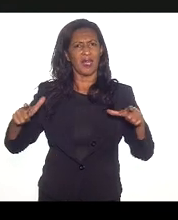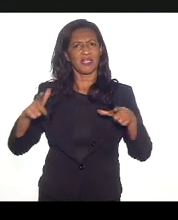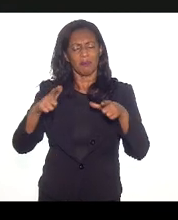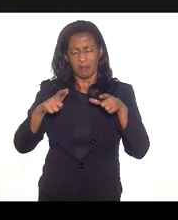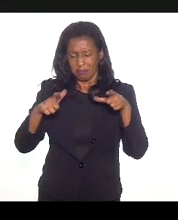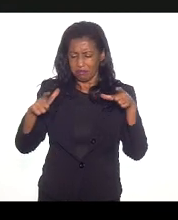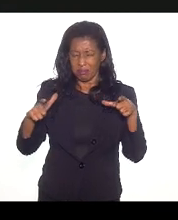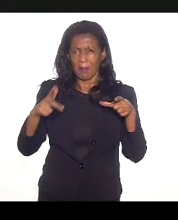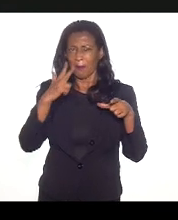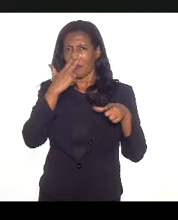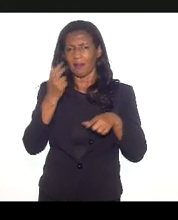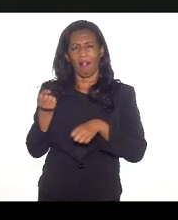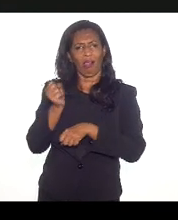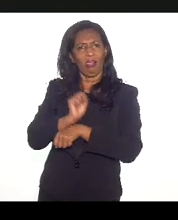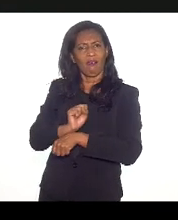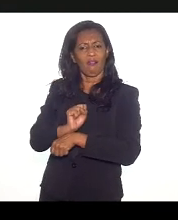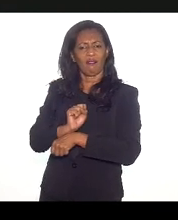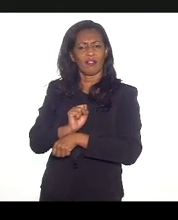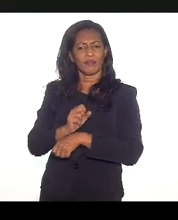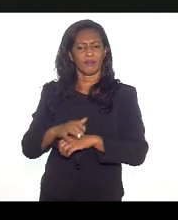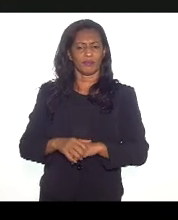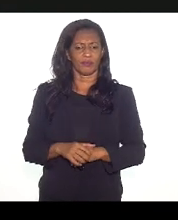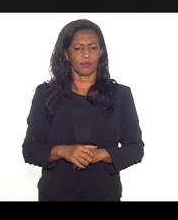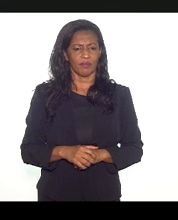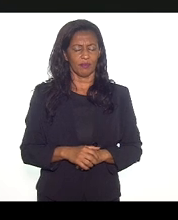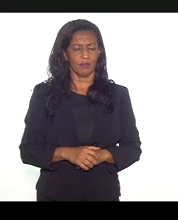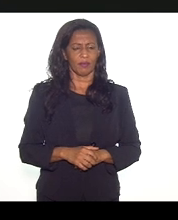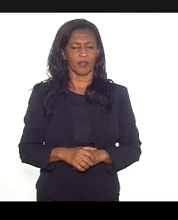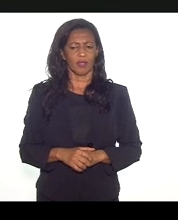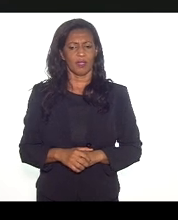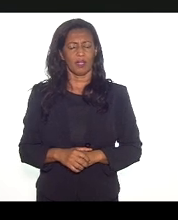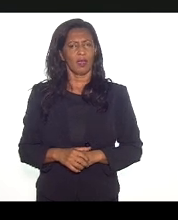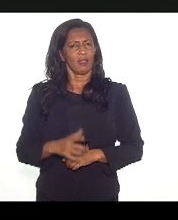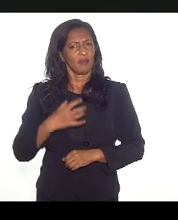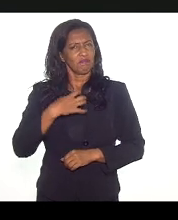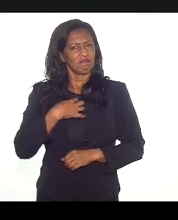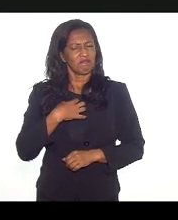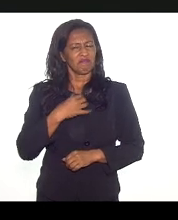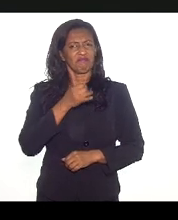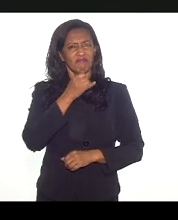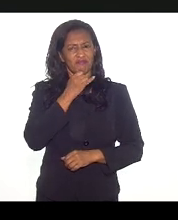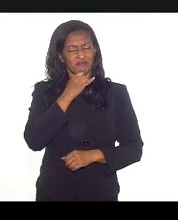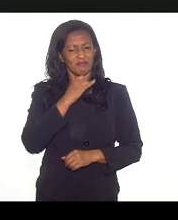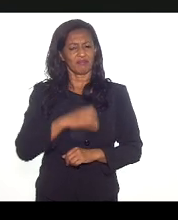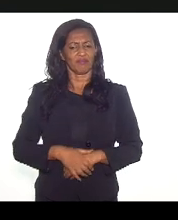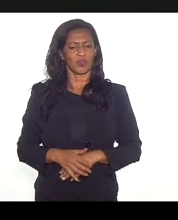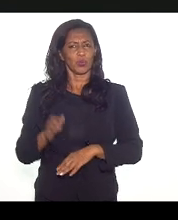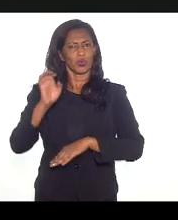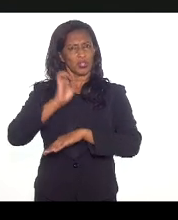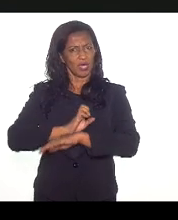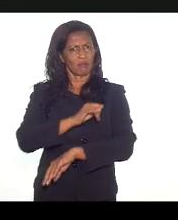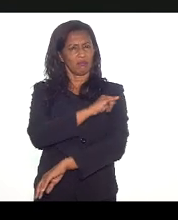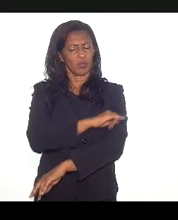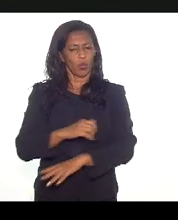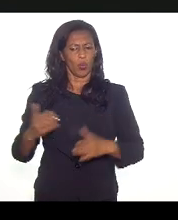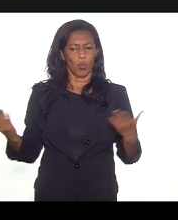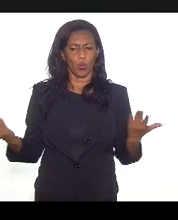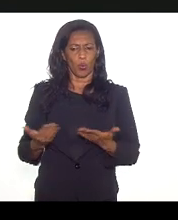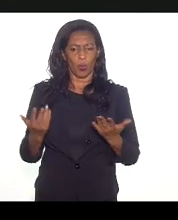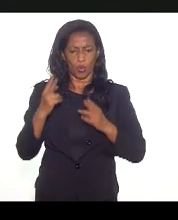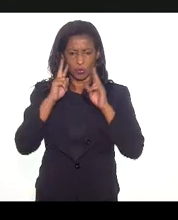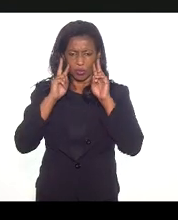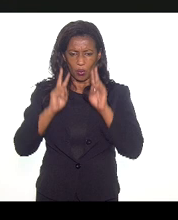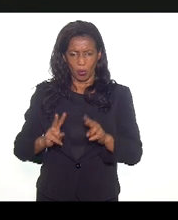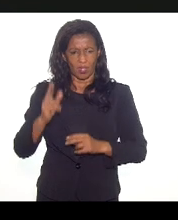tem indicadores que nos entristecem. Essa é a realidade do Estado do Rio de Janeiro. Hoje, gente tentar olhar,